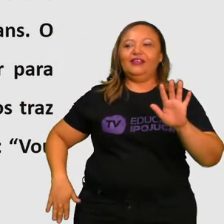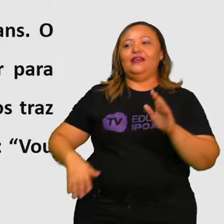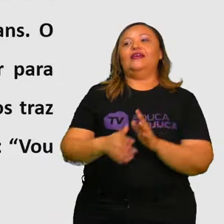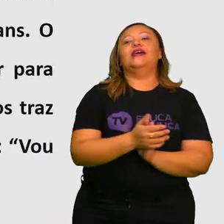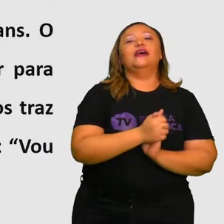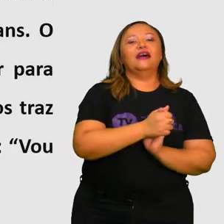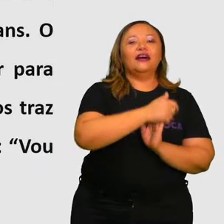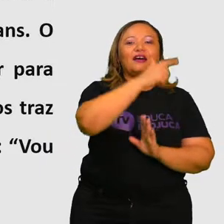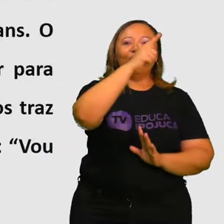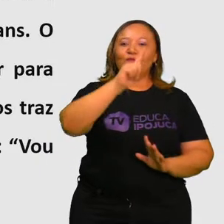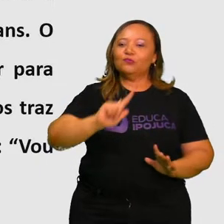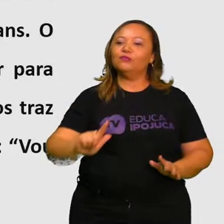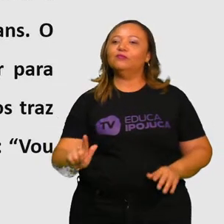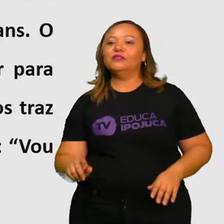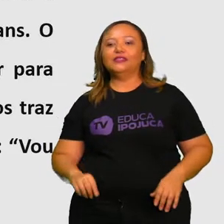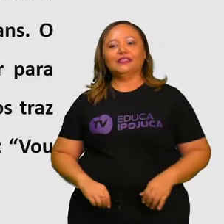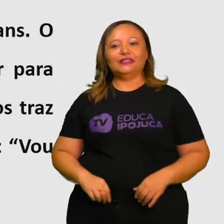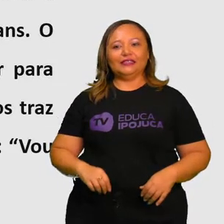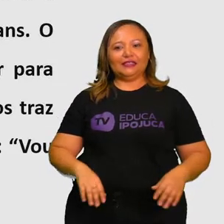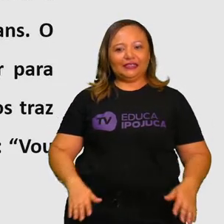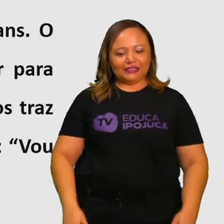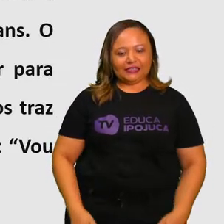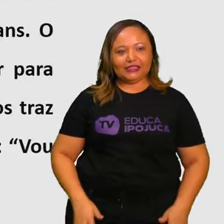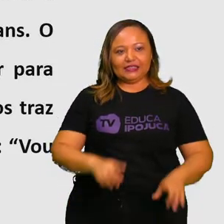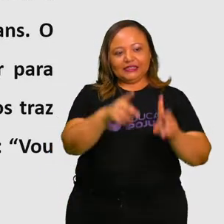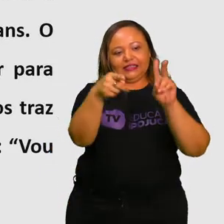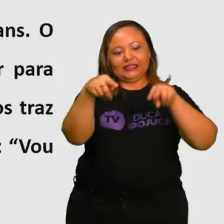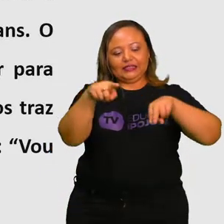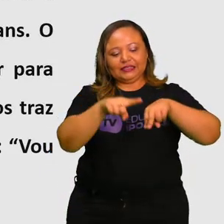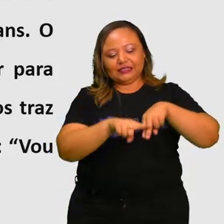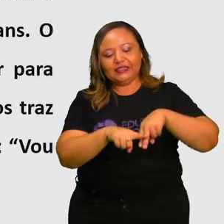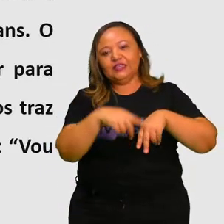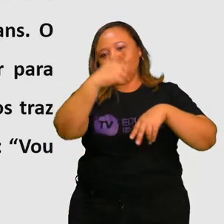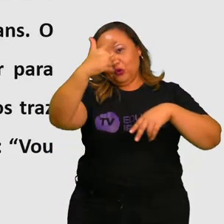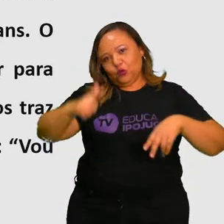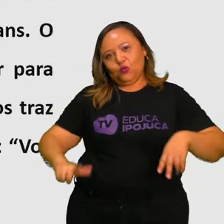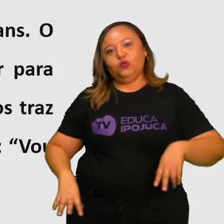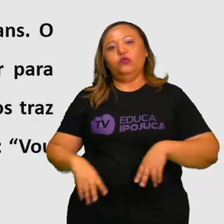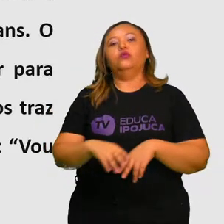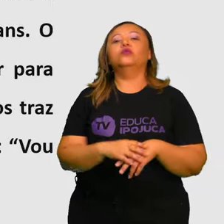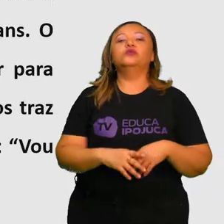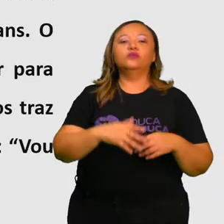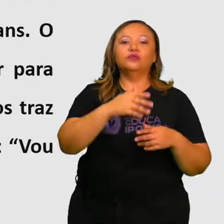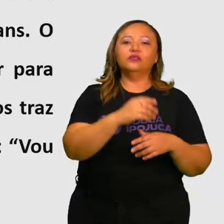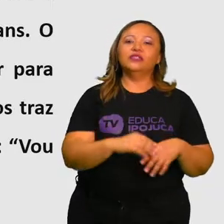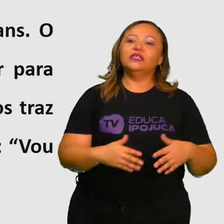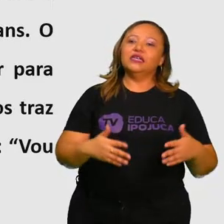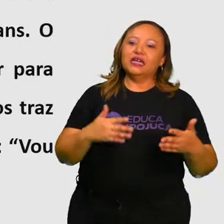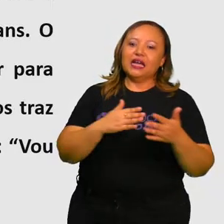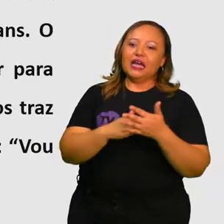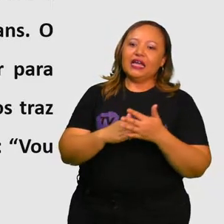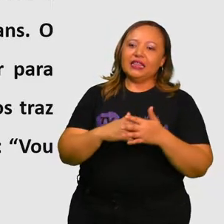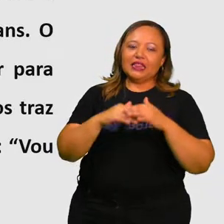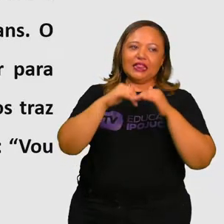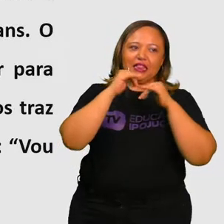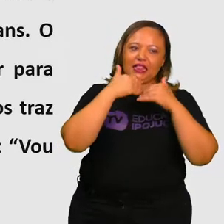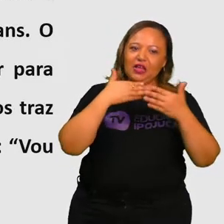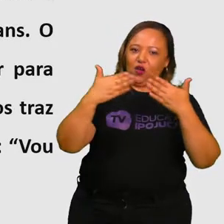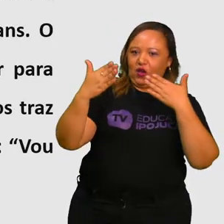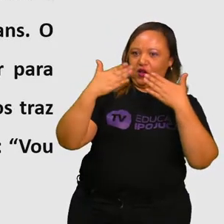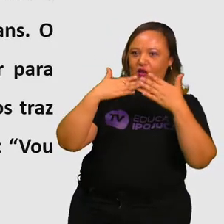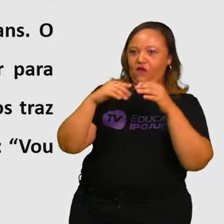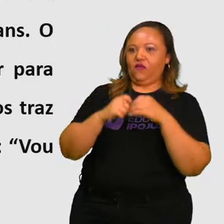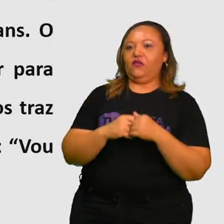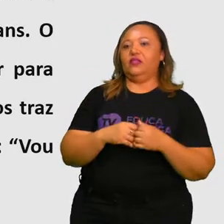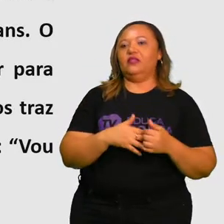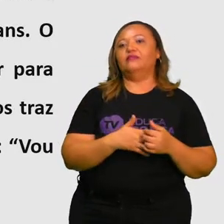outros as calças jeans. O amor é o prazer da companhia. Os elogios que esse prazer costuma trazer